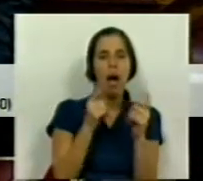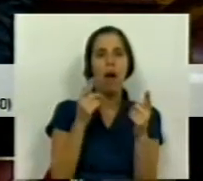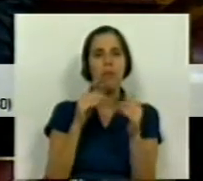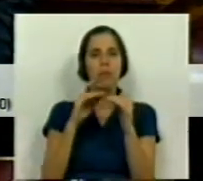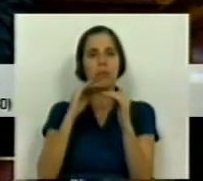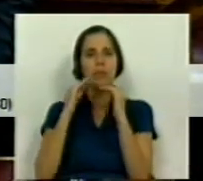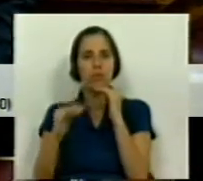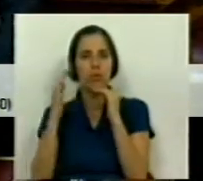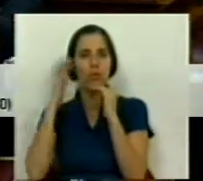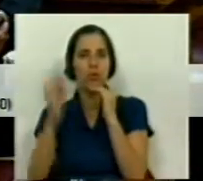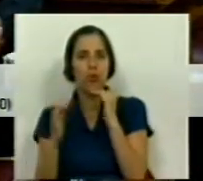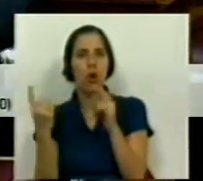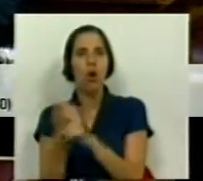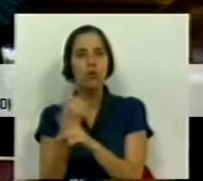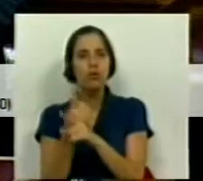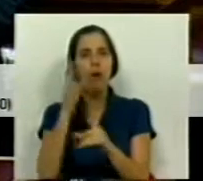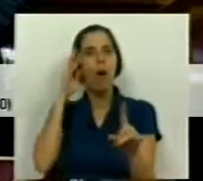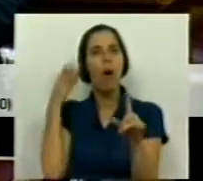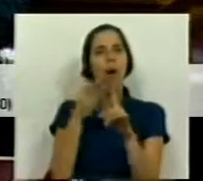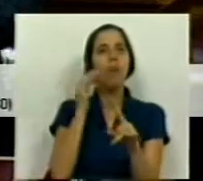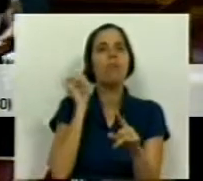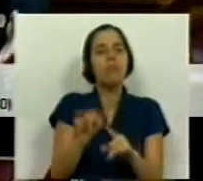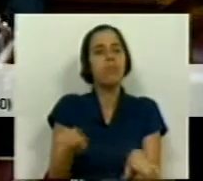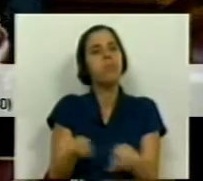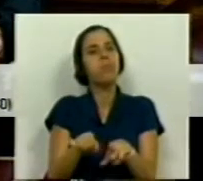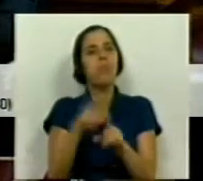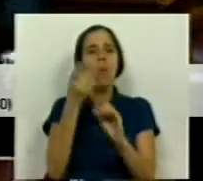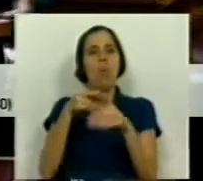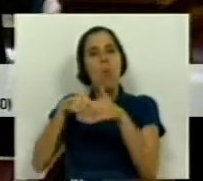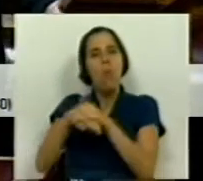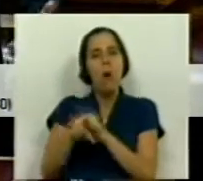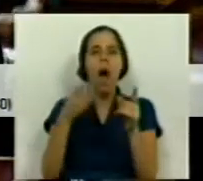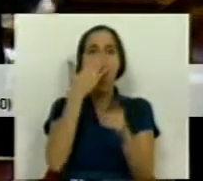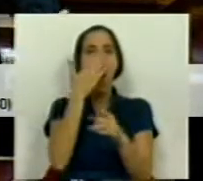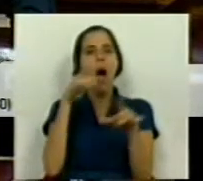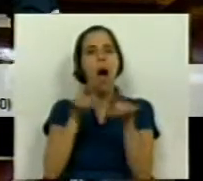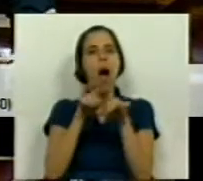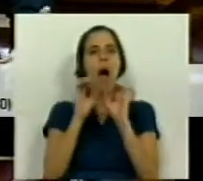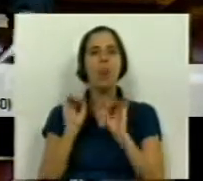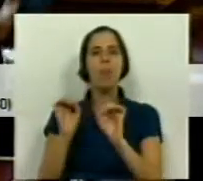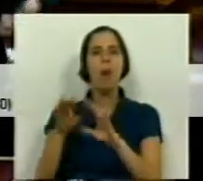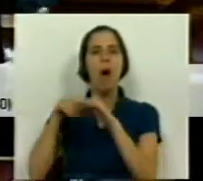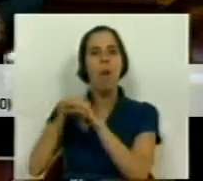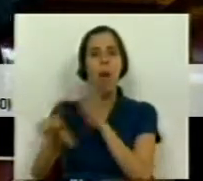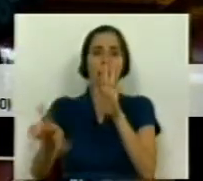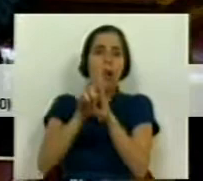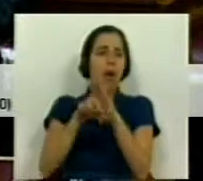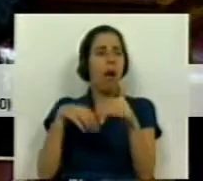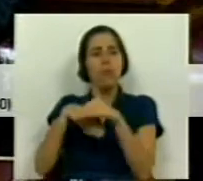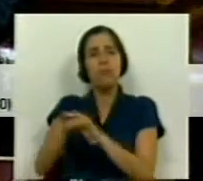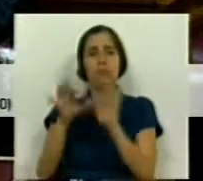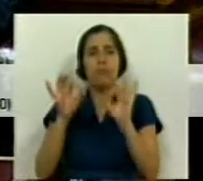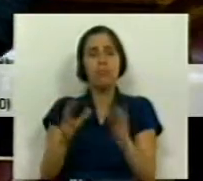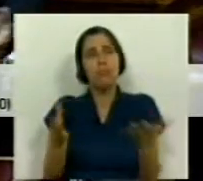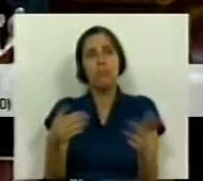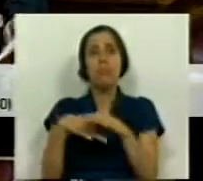fonográfico, enfim, que se destine a ser também um depósito, funcionar como uma espécie de um depósito legal, ou como um depósito legal